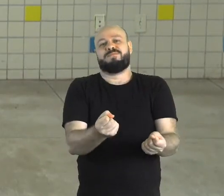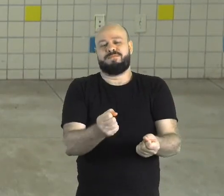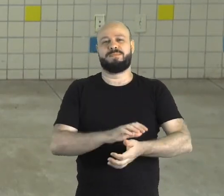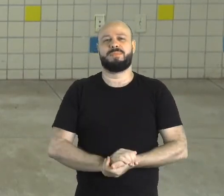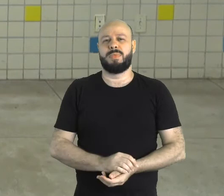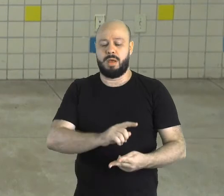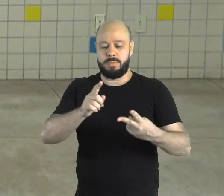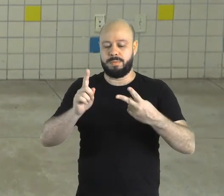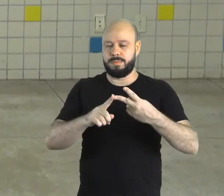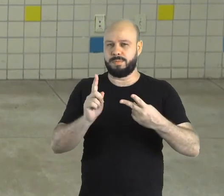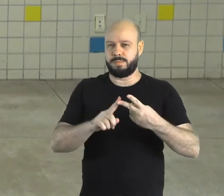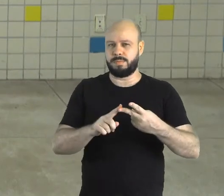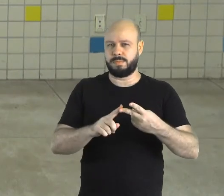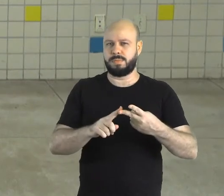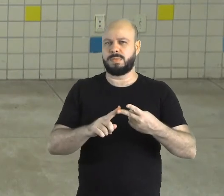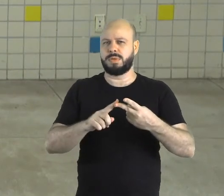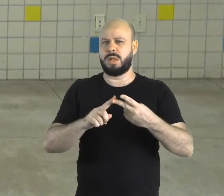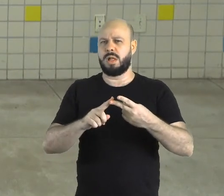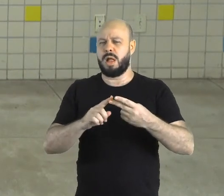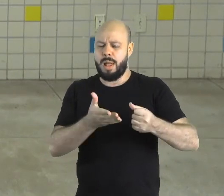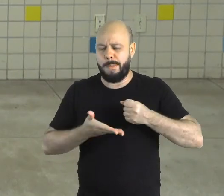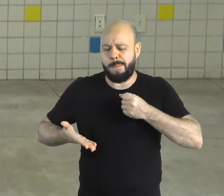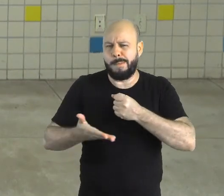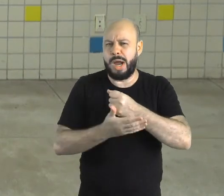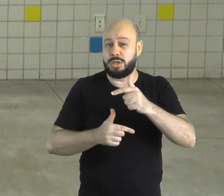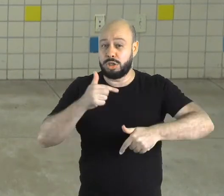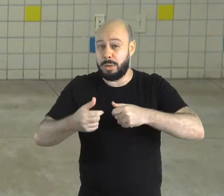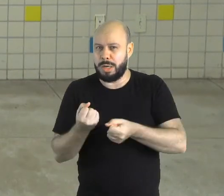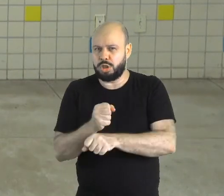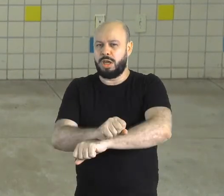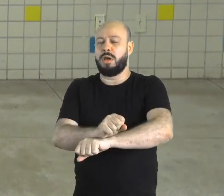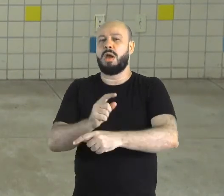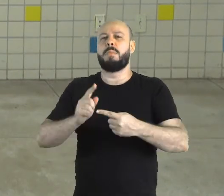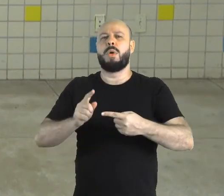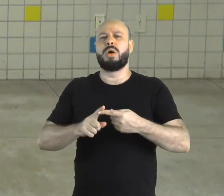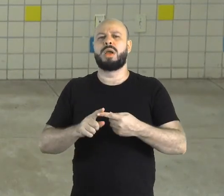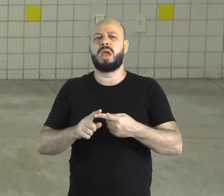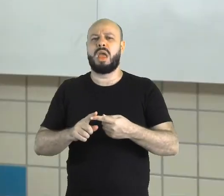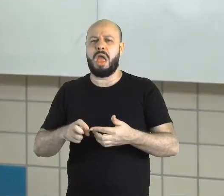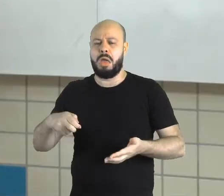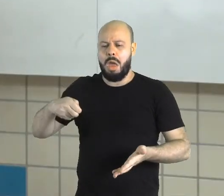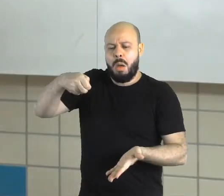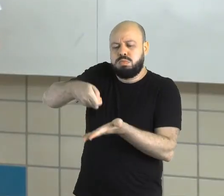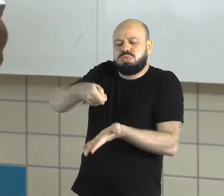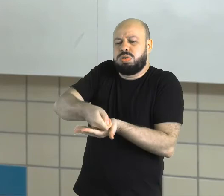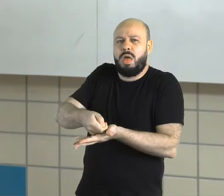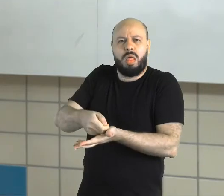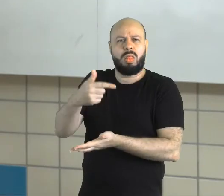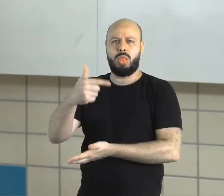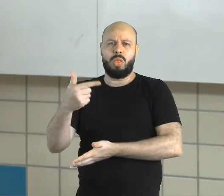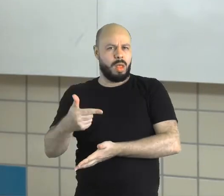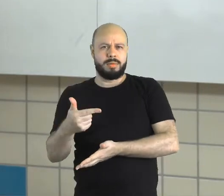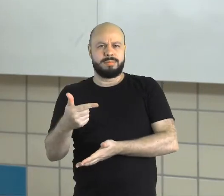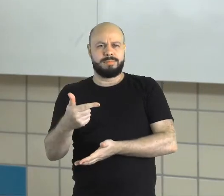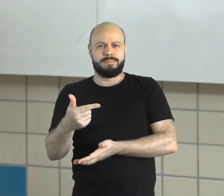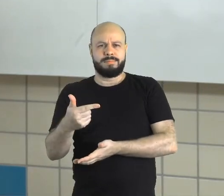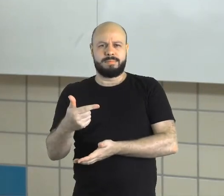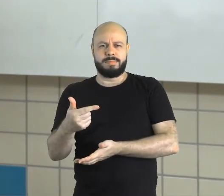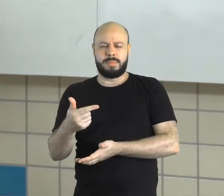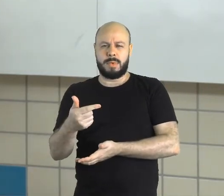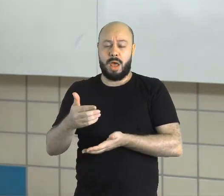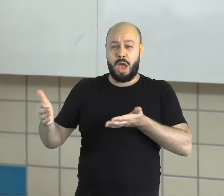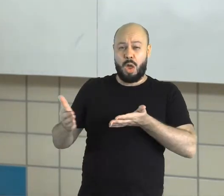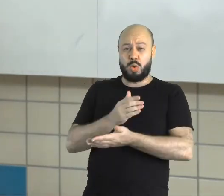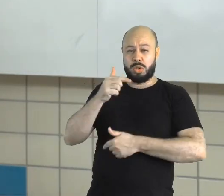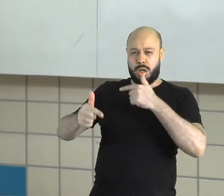Outro pilar também do trabalho escravo na atualidade vai ser a impunidade. As pessoas que praticam, né? Esse ato, né?